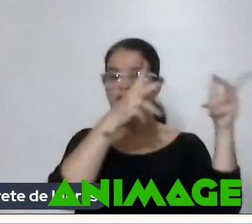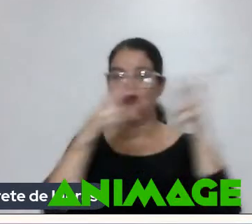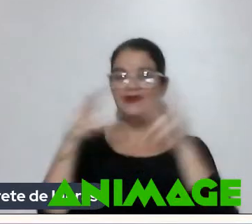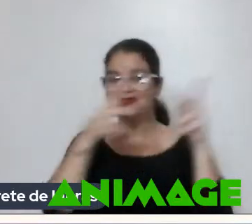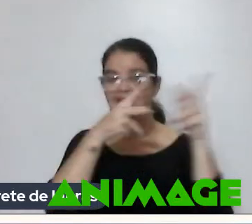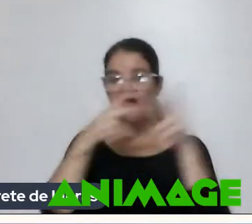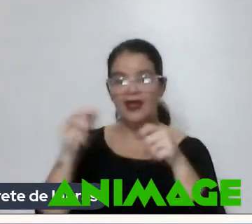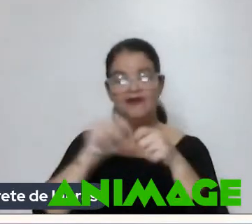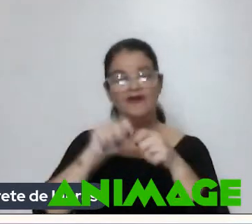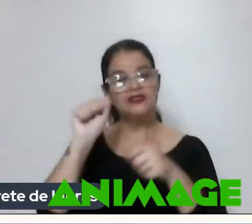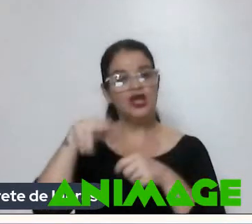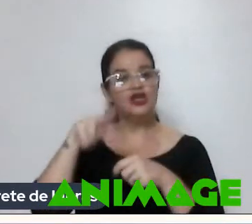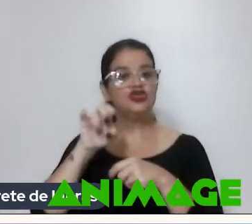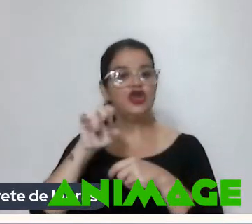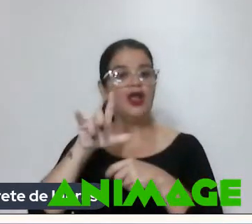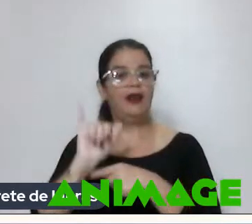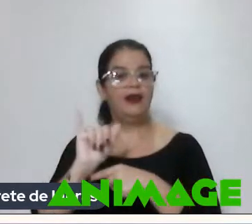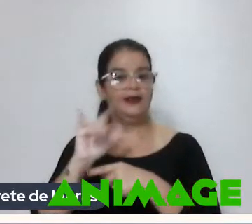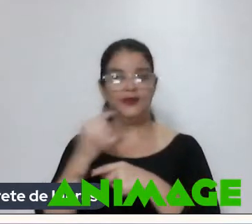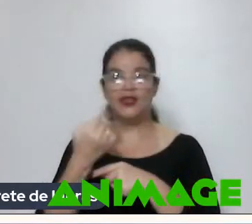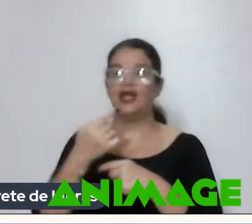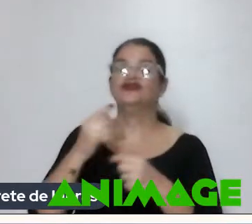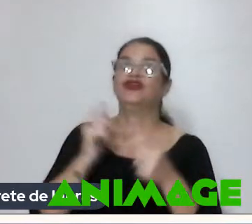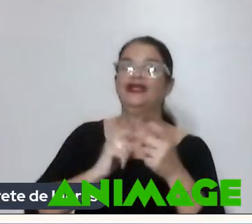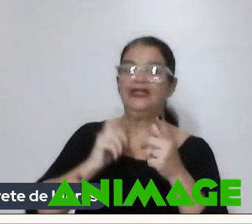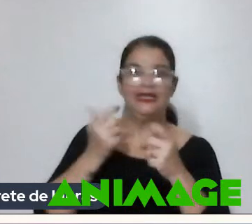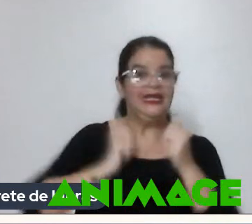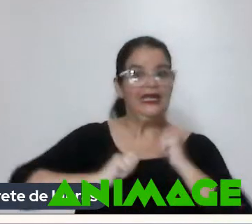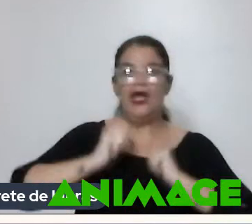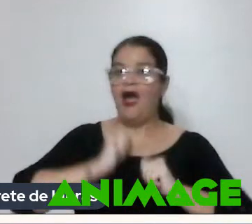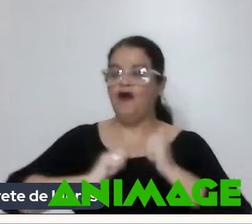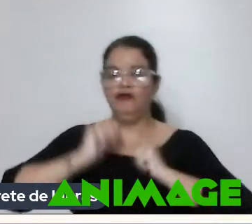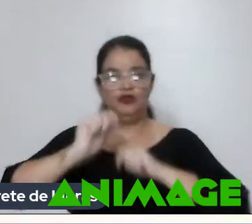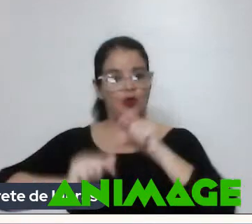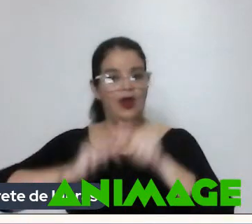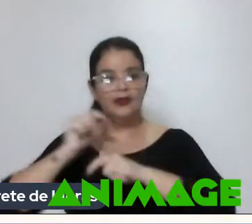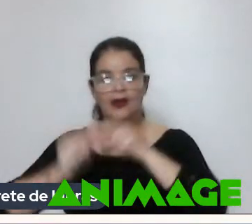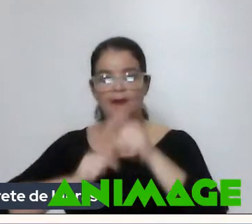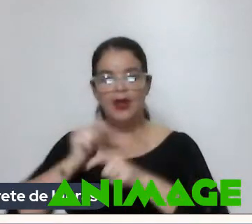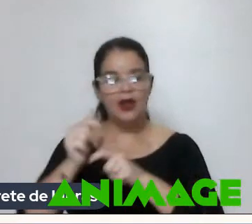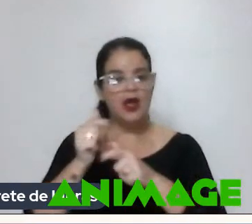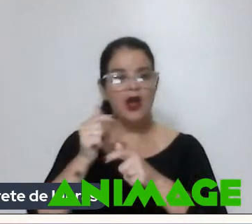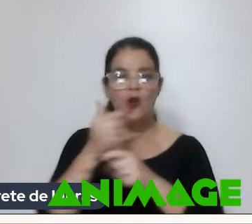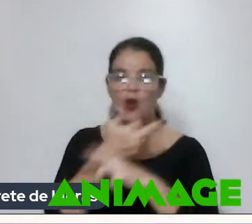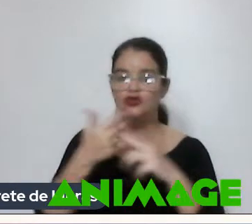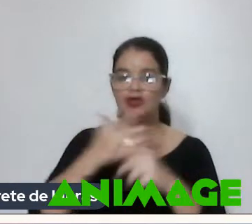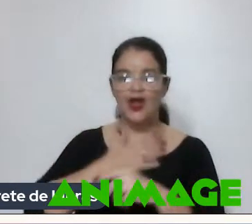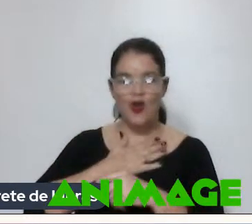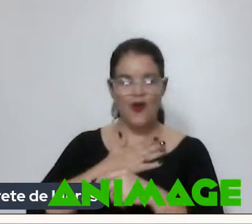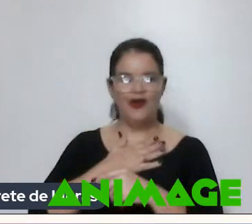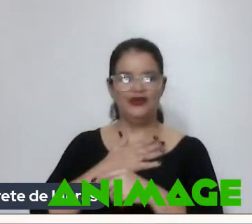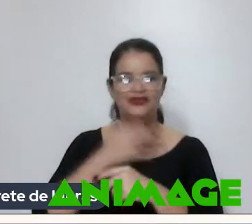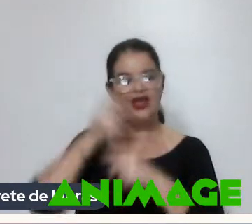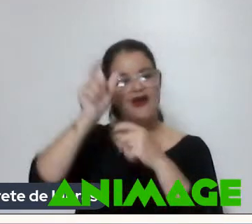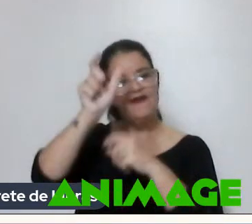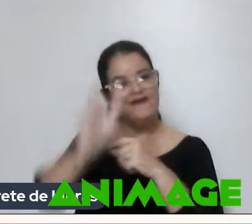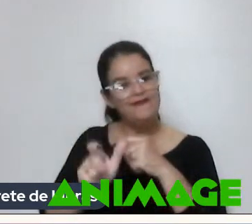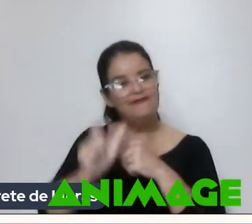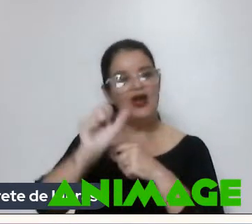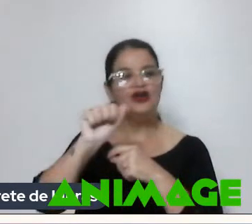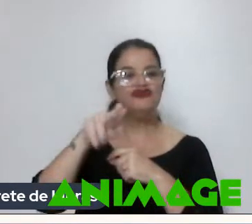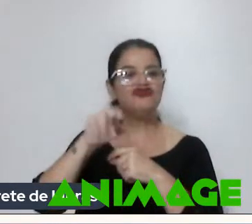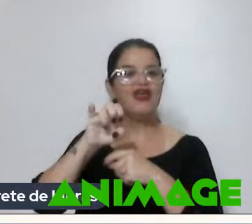E a gente Ávido ali A trabalhar Com o que a gente gosta Falar de Angeli Falar de